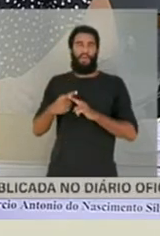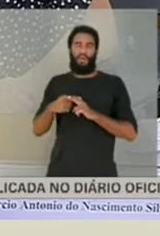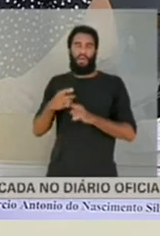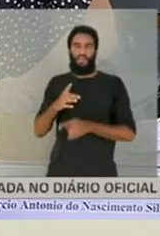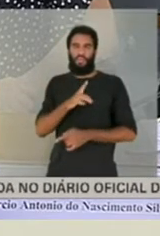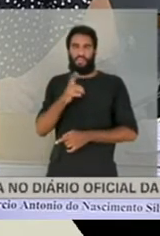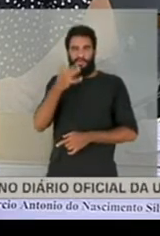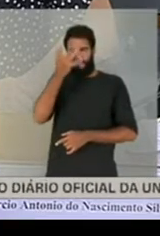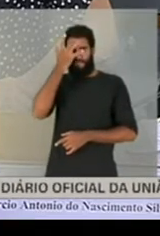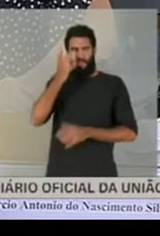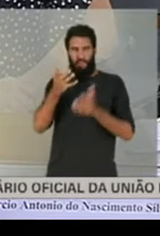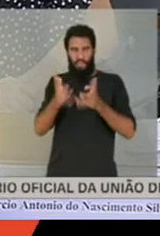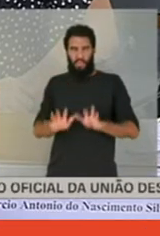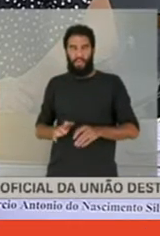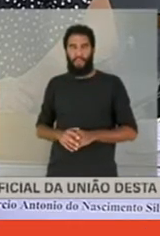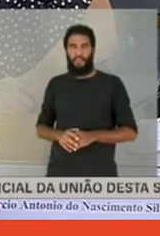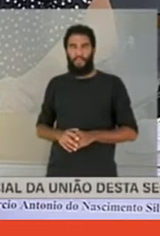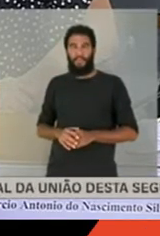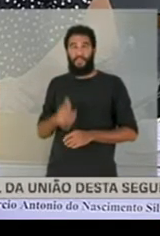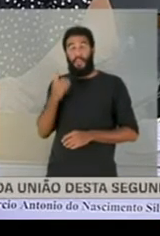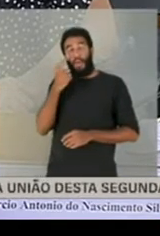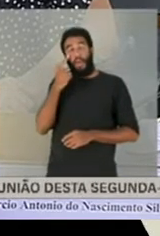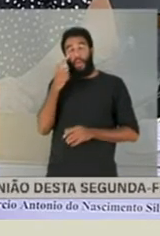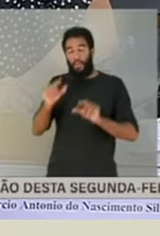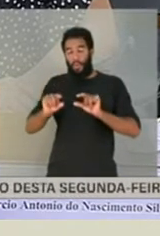Sabe, eu ouvi aquela fatídica frase,